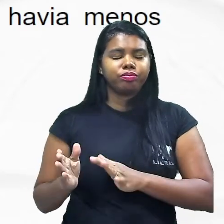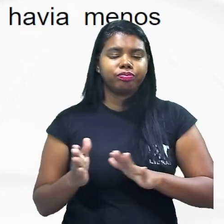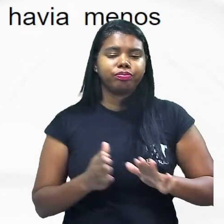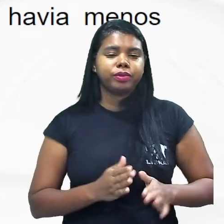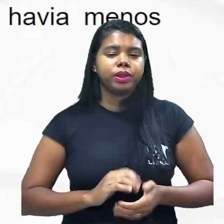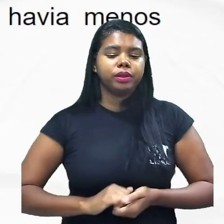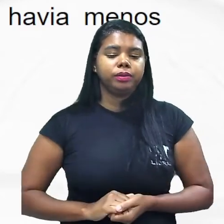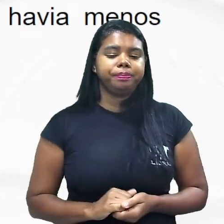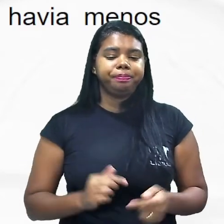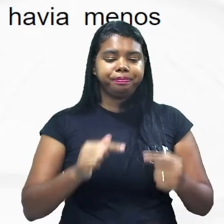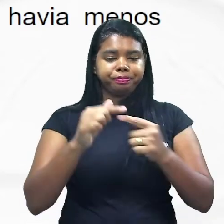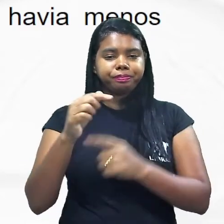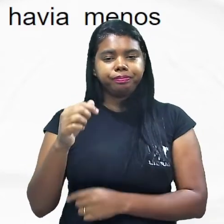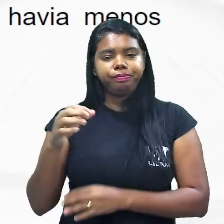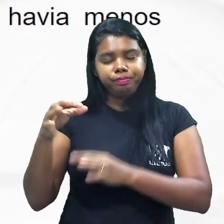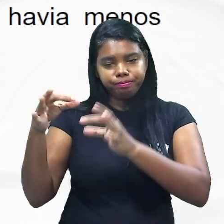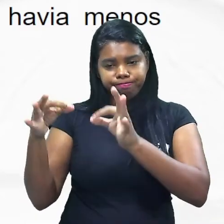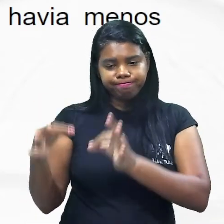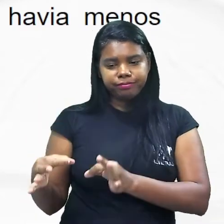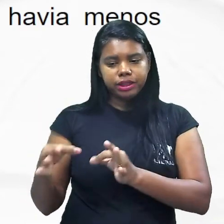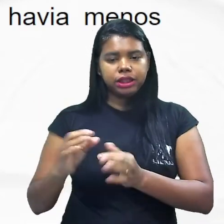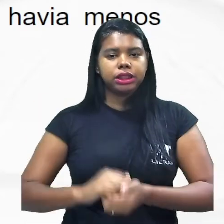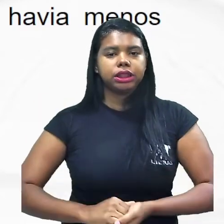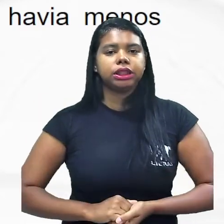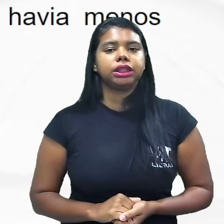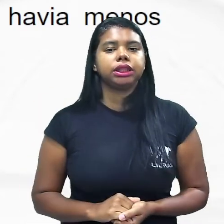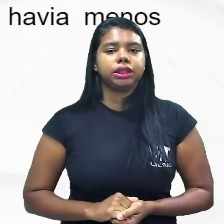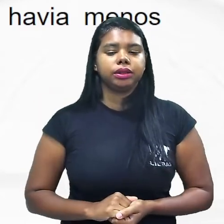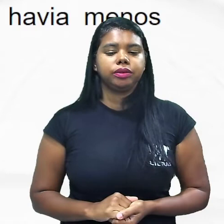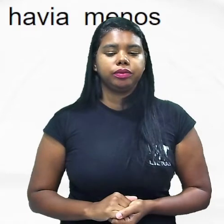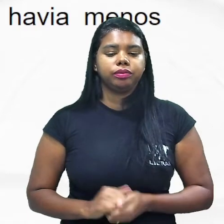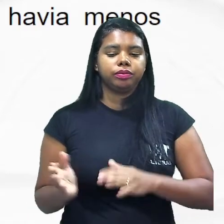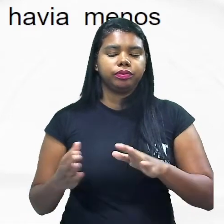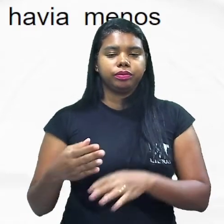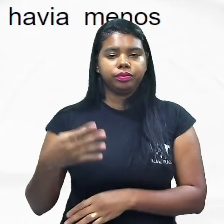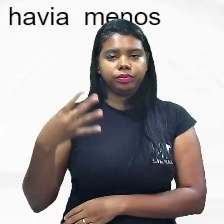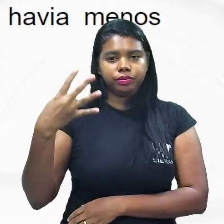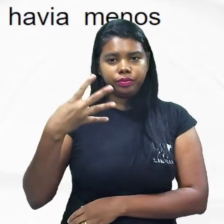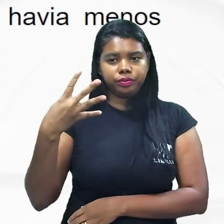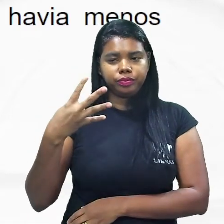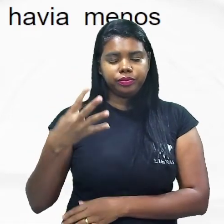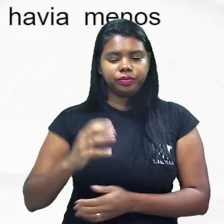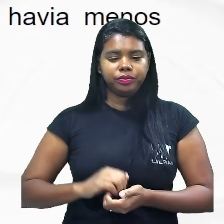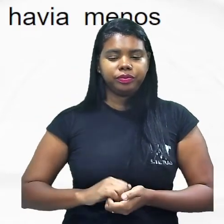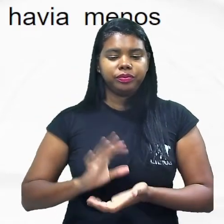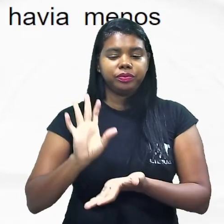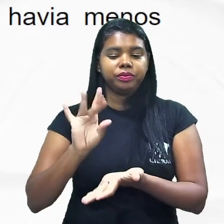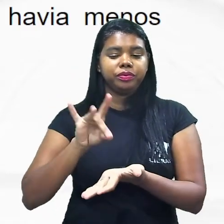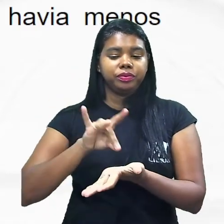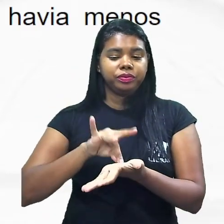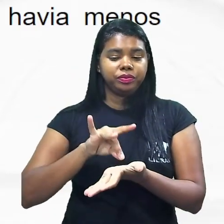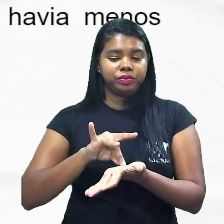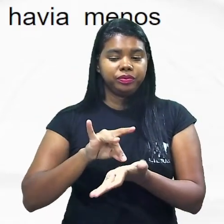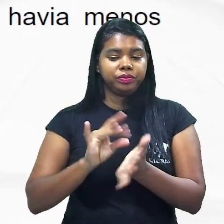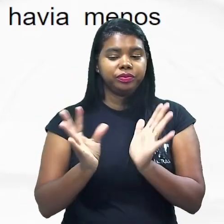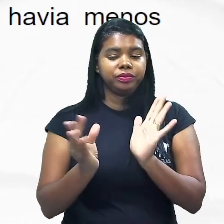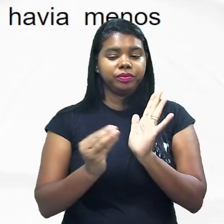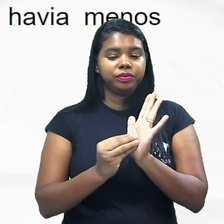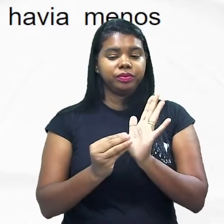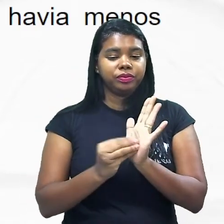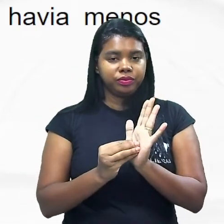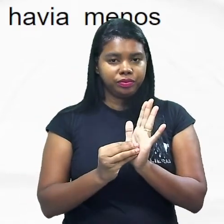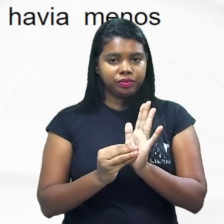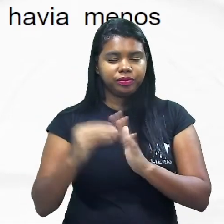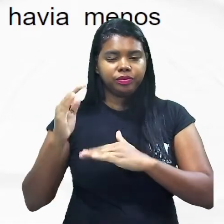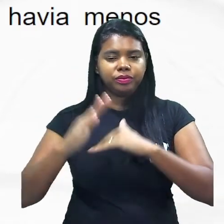a concordância está correta no item 4 ele diz a verdade irrefutável é que falta aos profissionais de